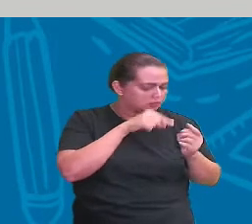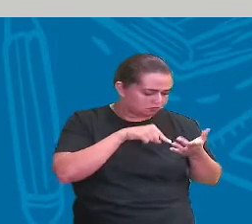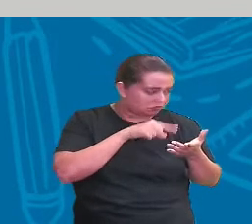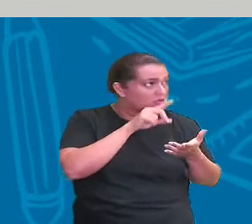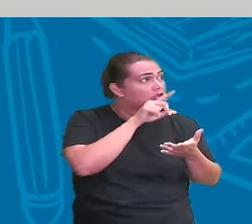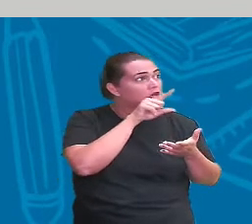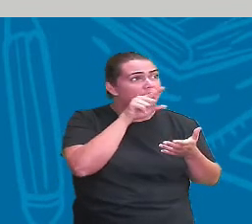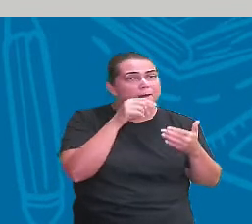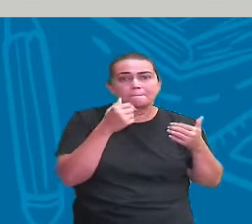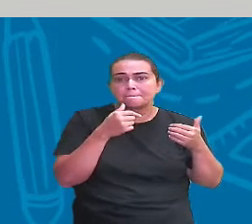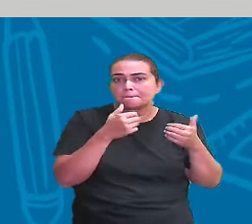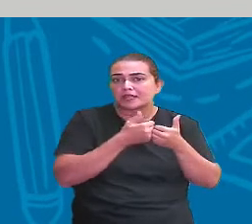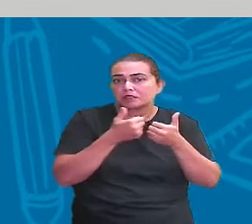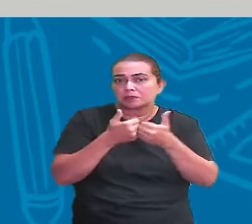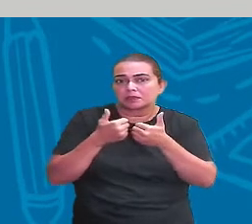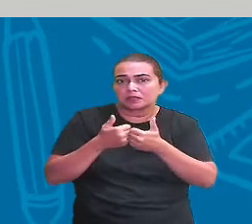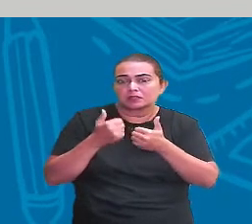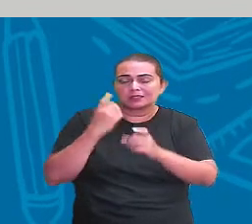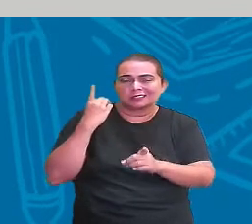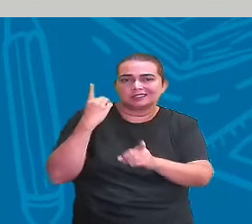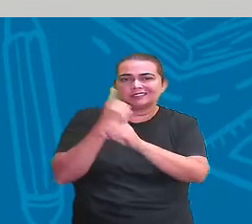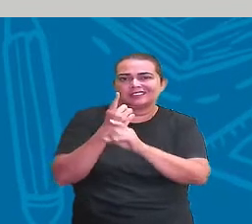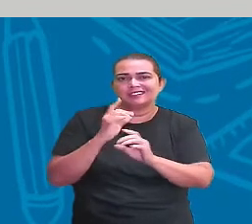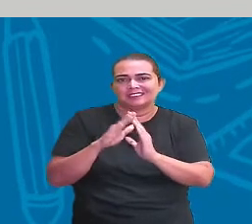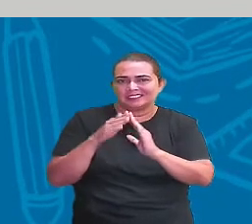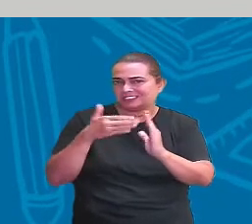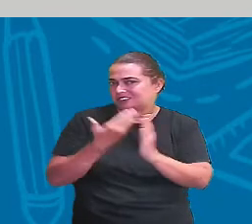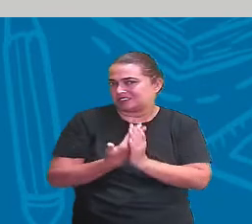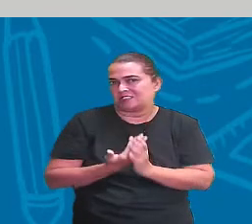Tá bom? Seguindo.